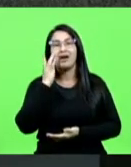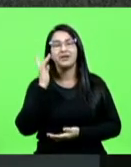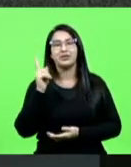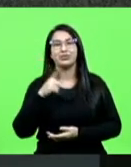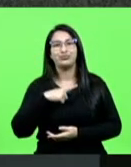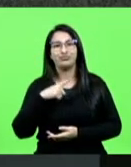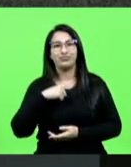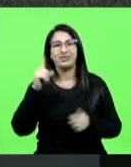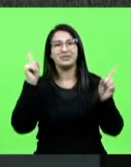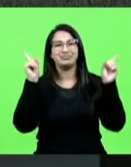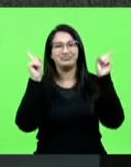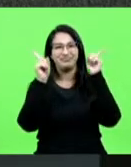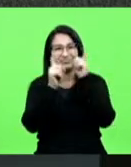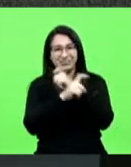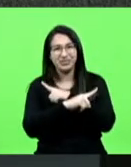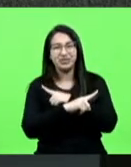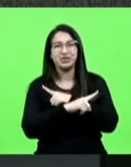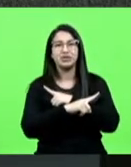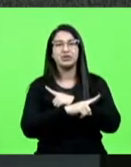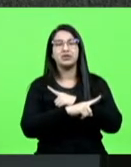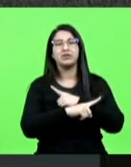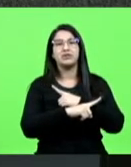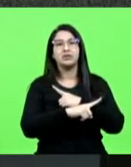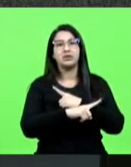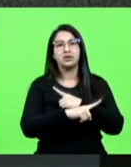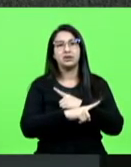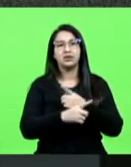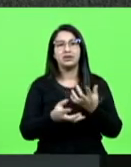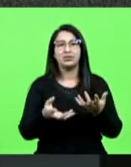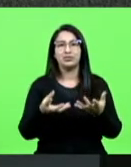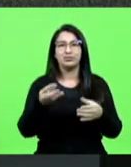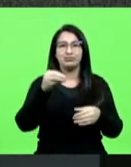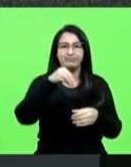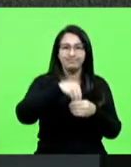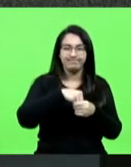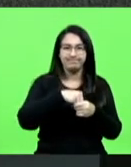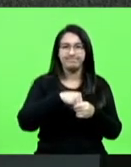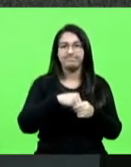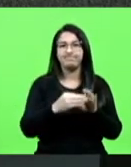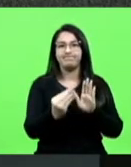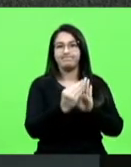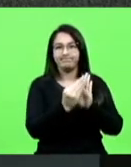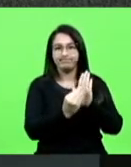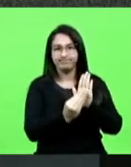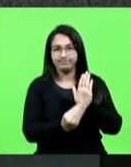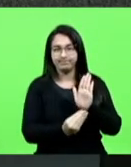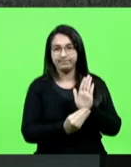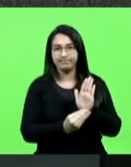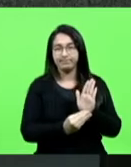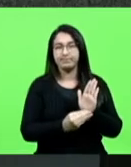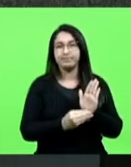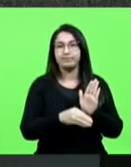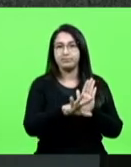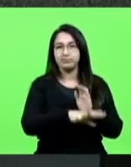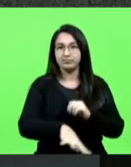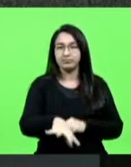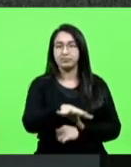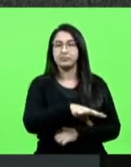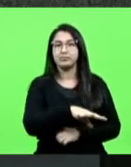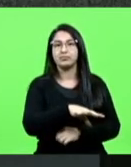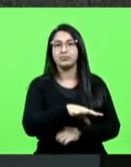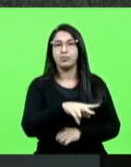ser incluído na rede pública, tanto